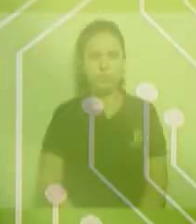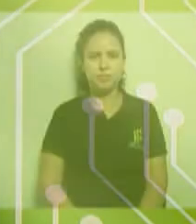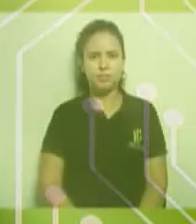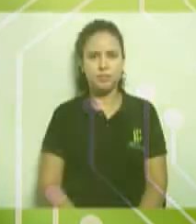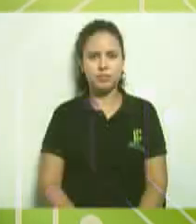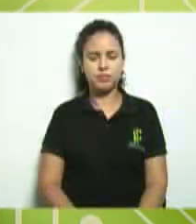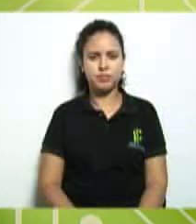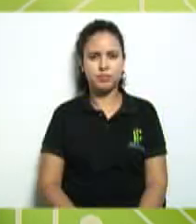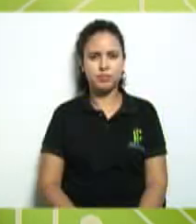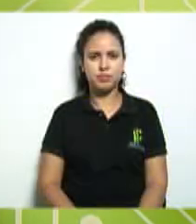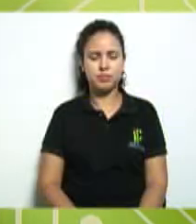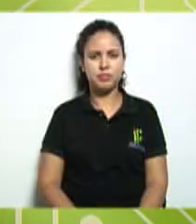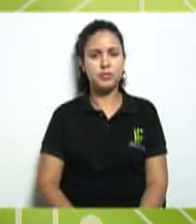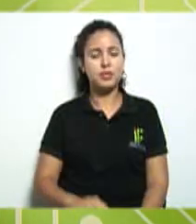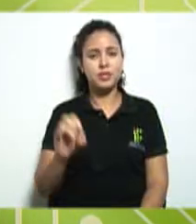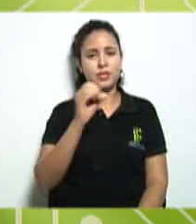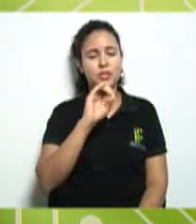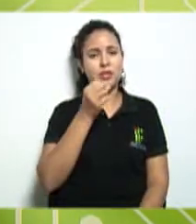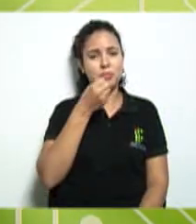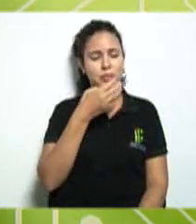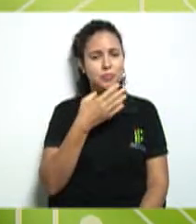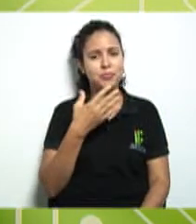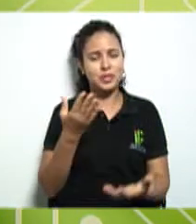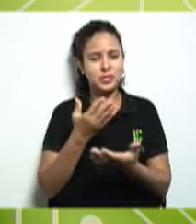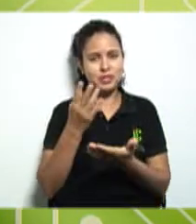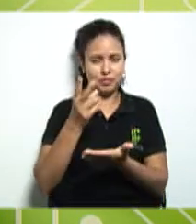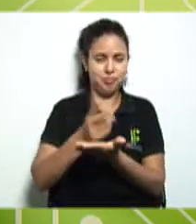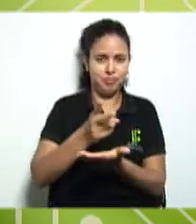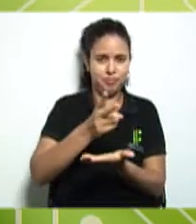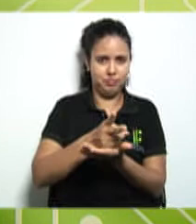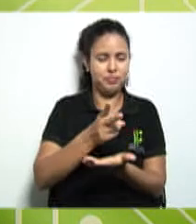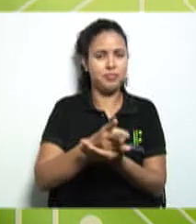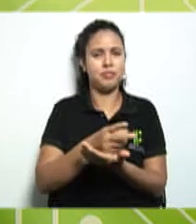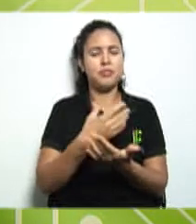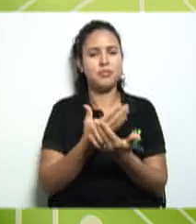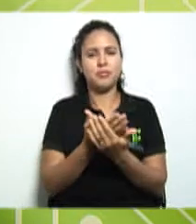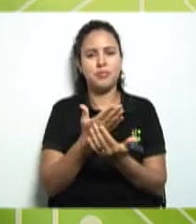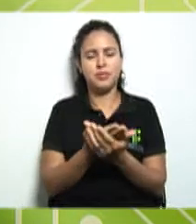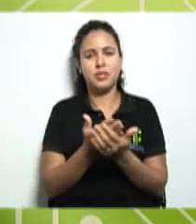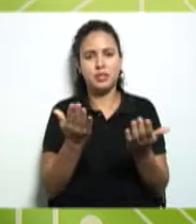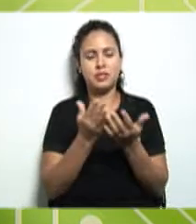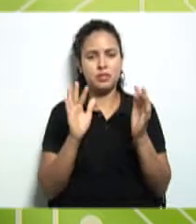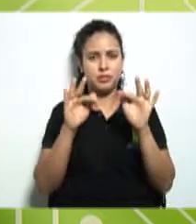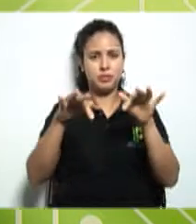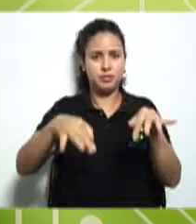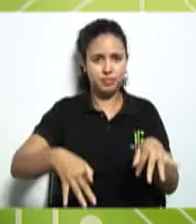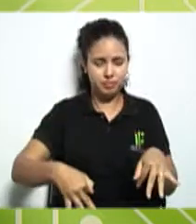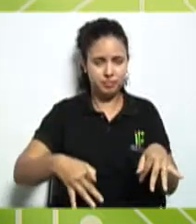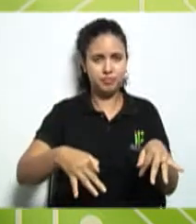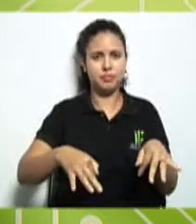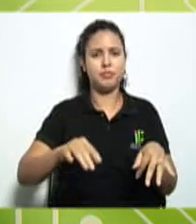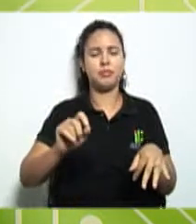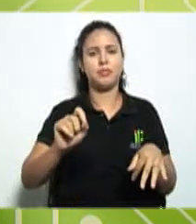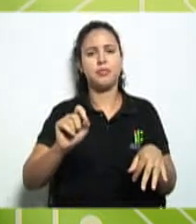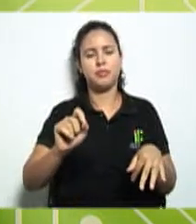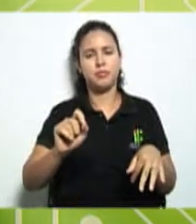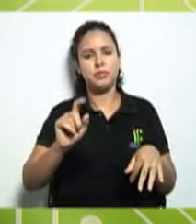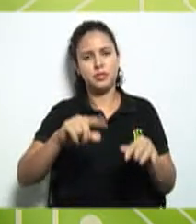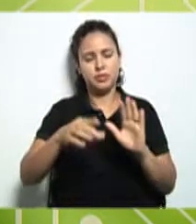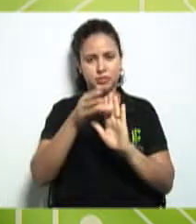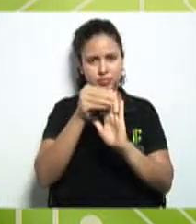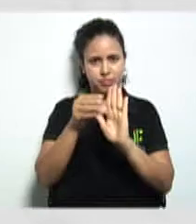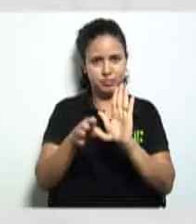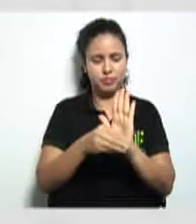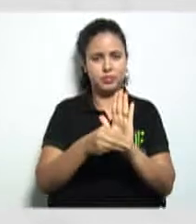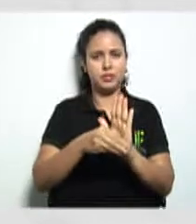saúdo Olá vamos continuar agora nossa aula vamos fazer agora uma finalização do nosso conteúdo